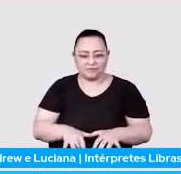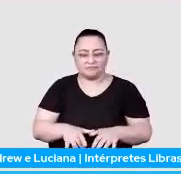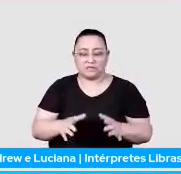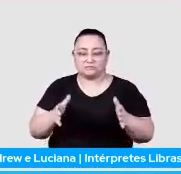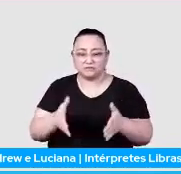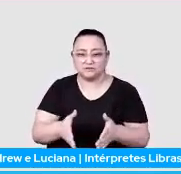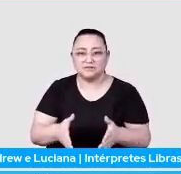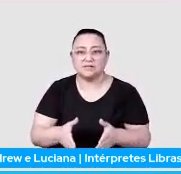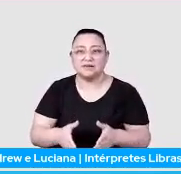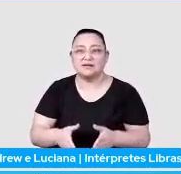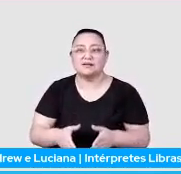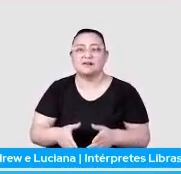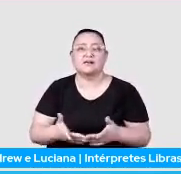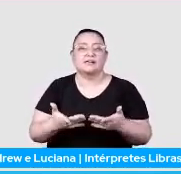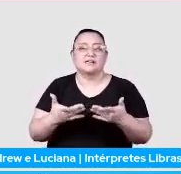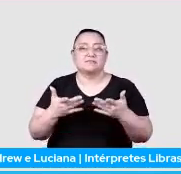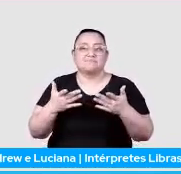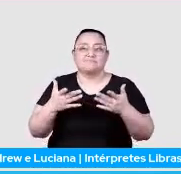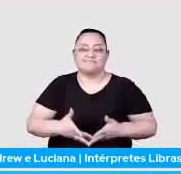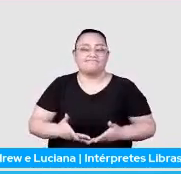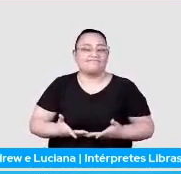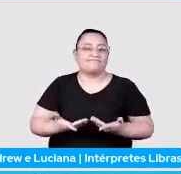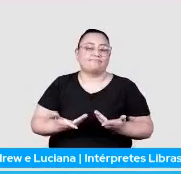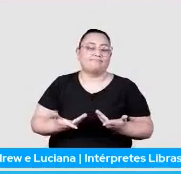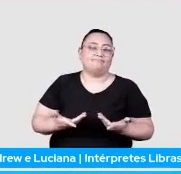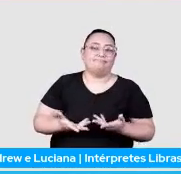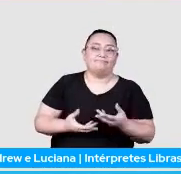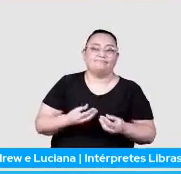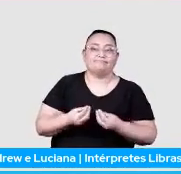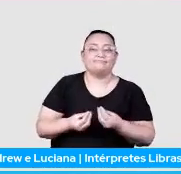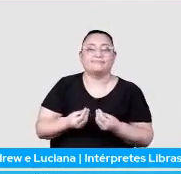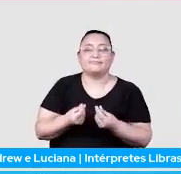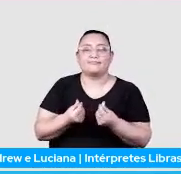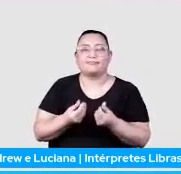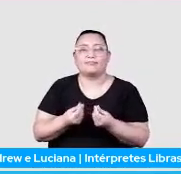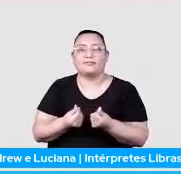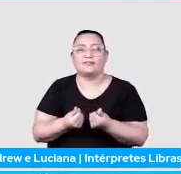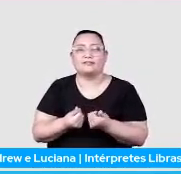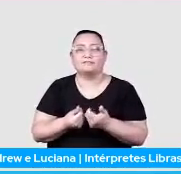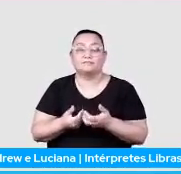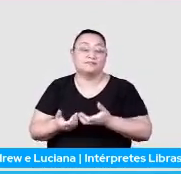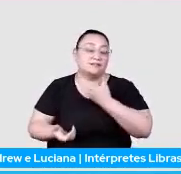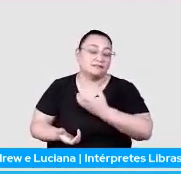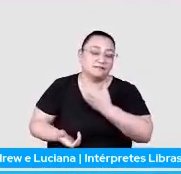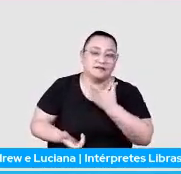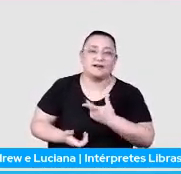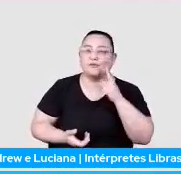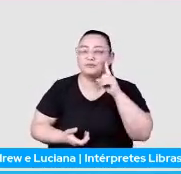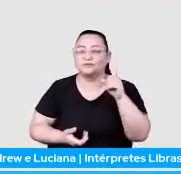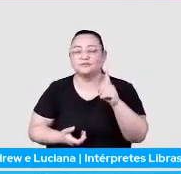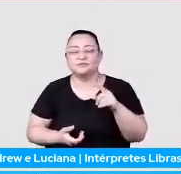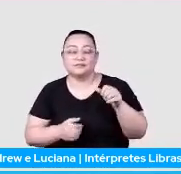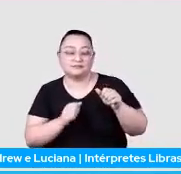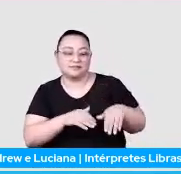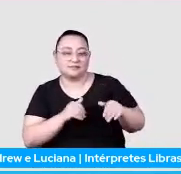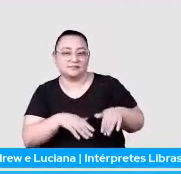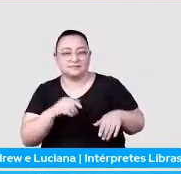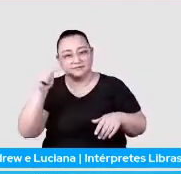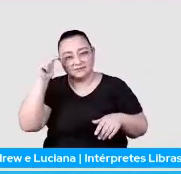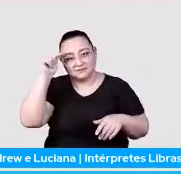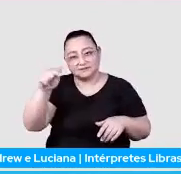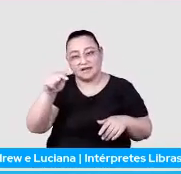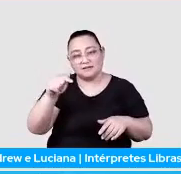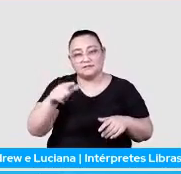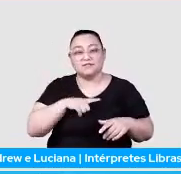a ação de graças, chegar a feira de Natal, 7 de setembro, e os sites de e-commerce